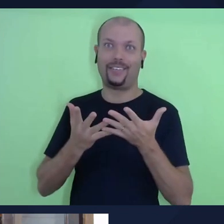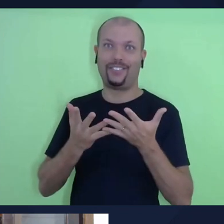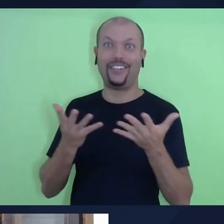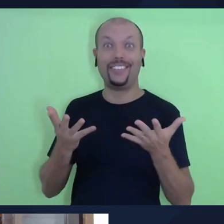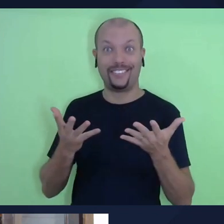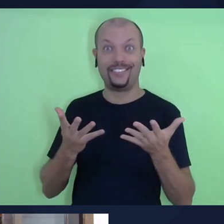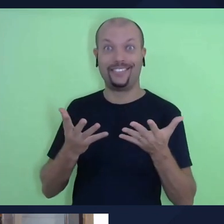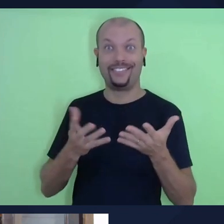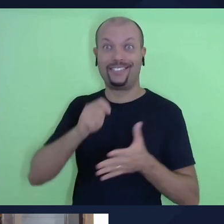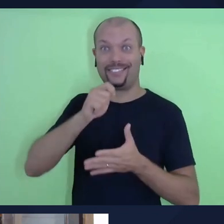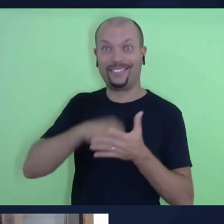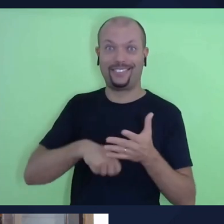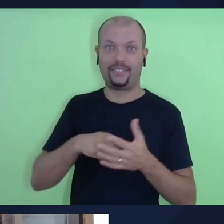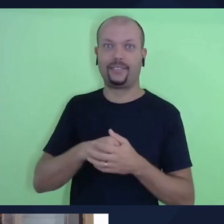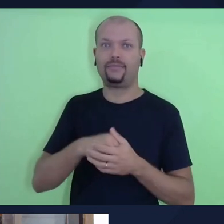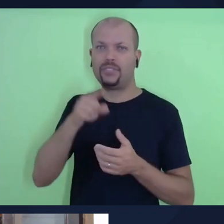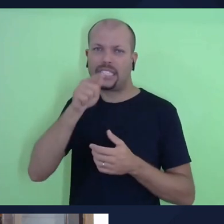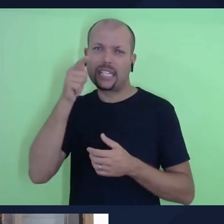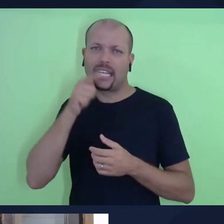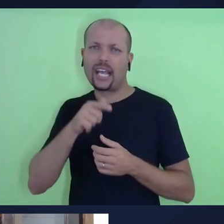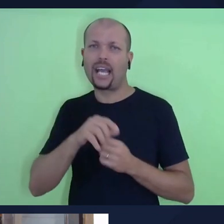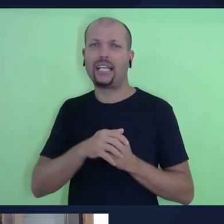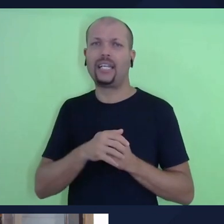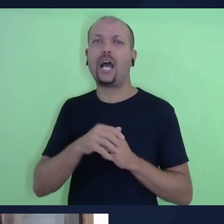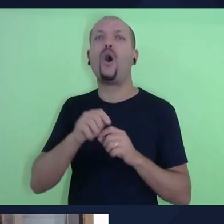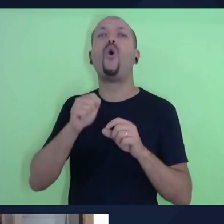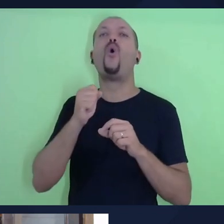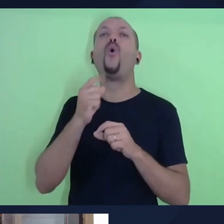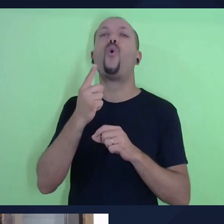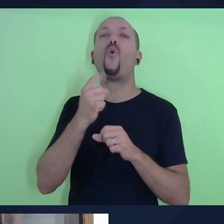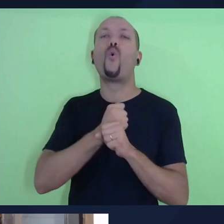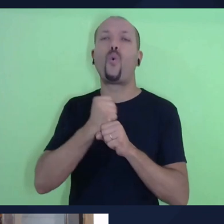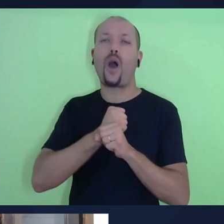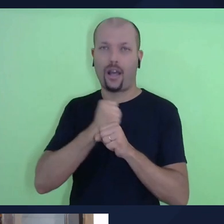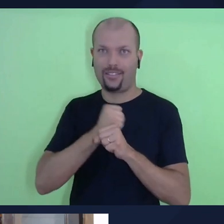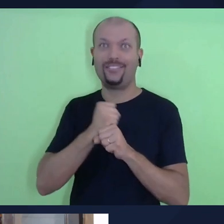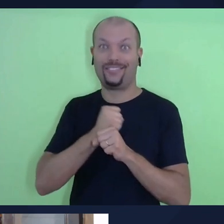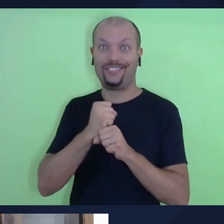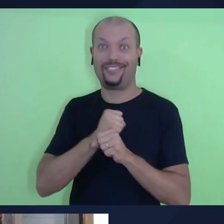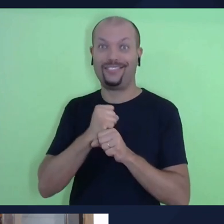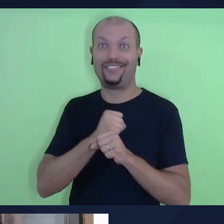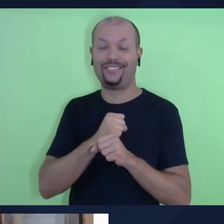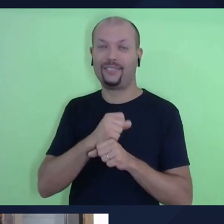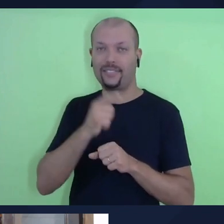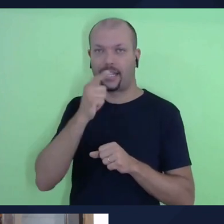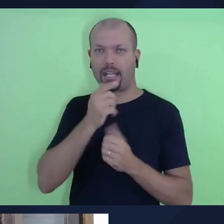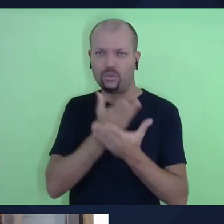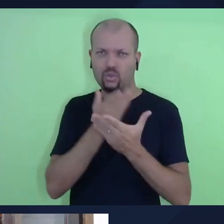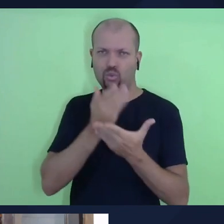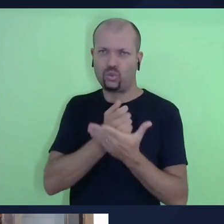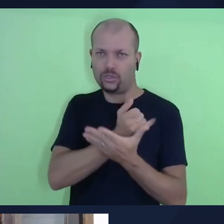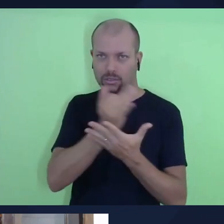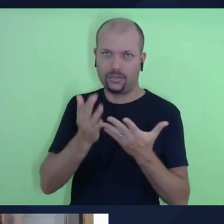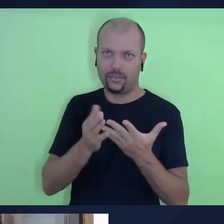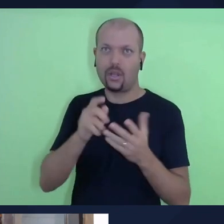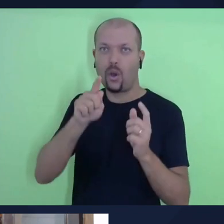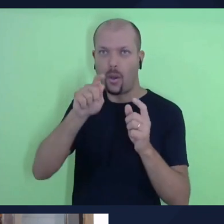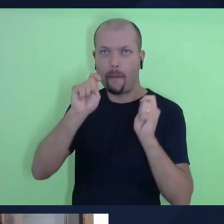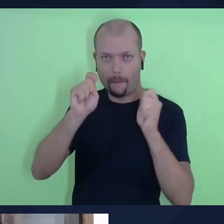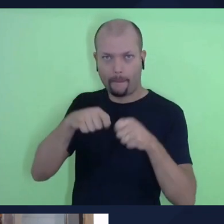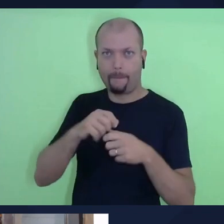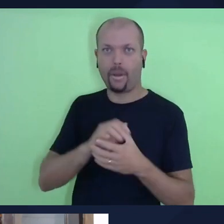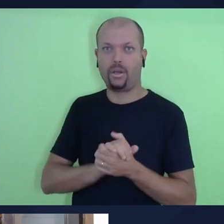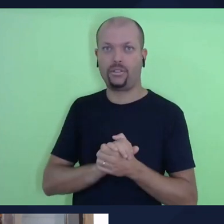você pode ganhar uma assinatura por um ano da, do nosso guia de estudos da lição da escola sabatina, você vai concorrer,